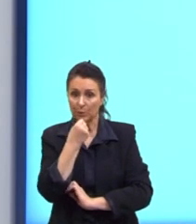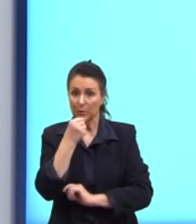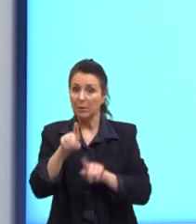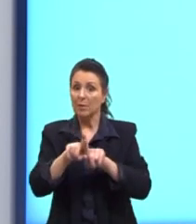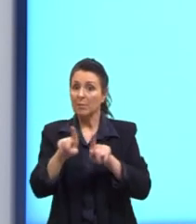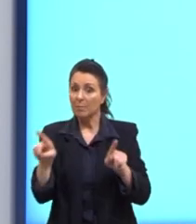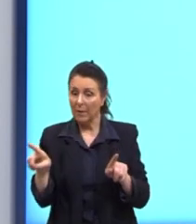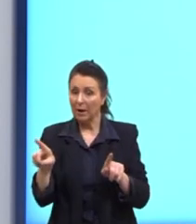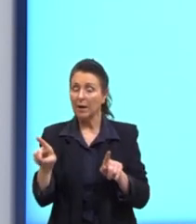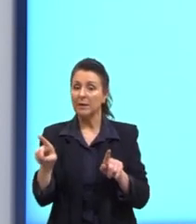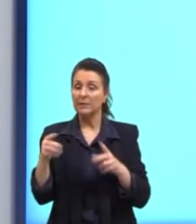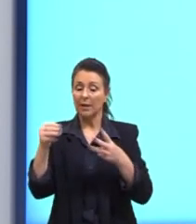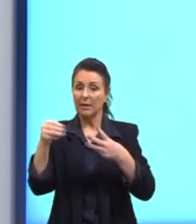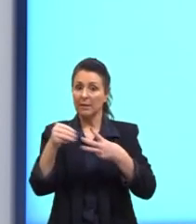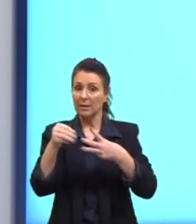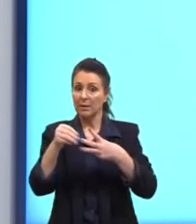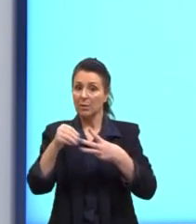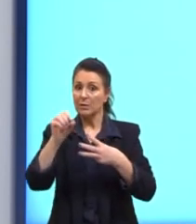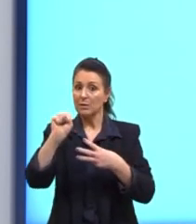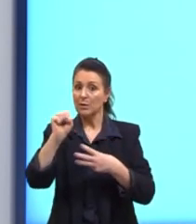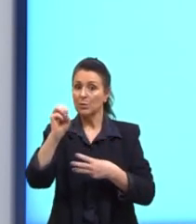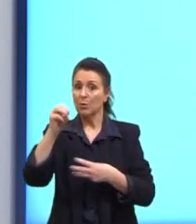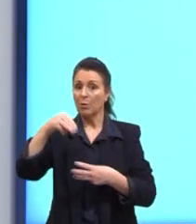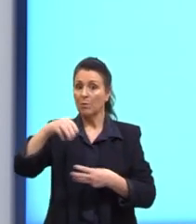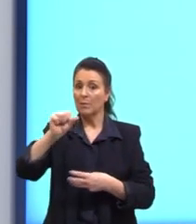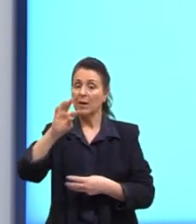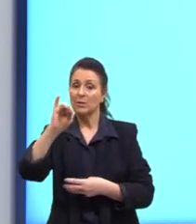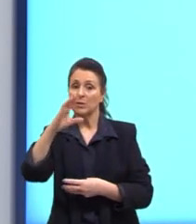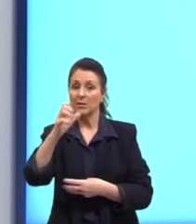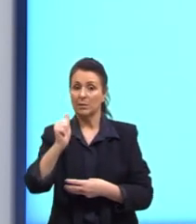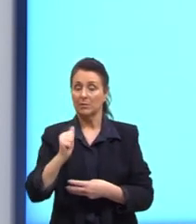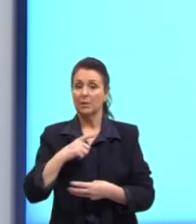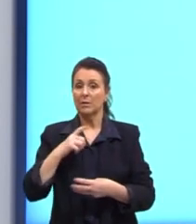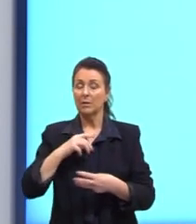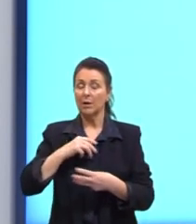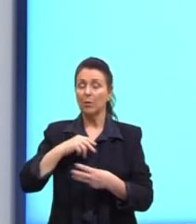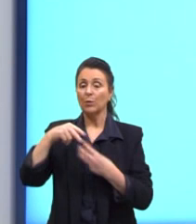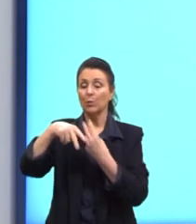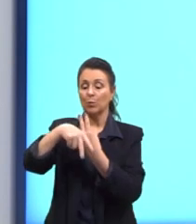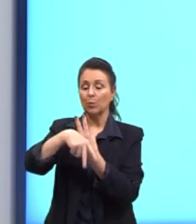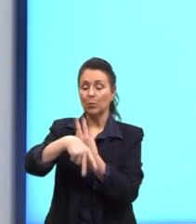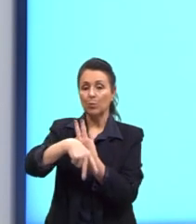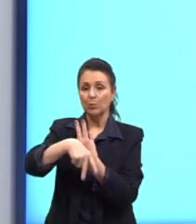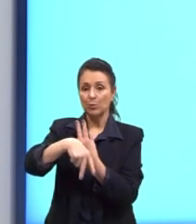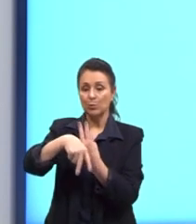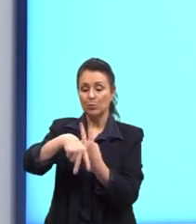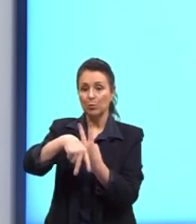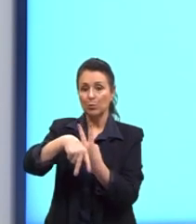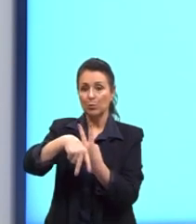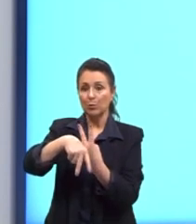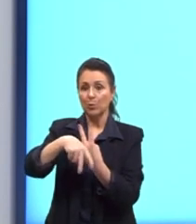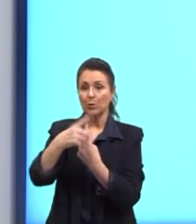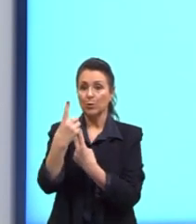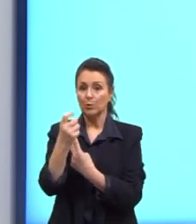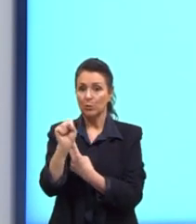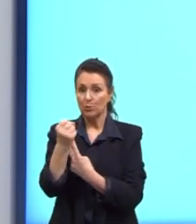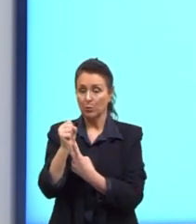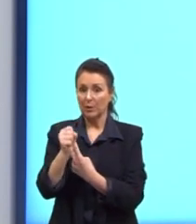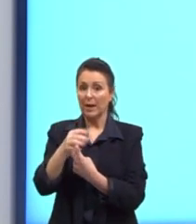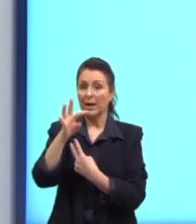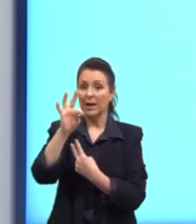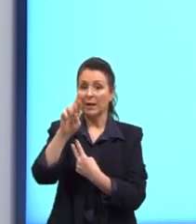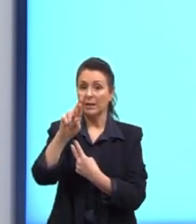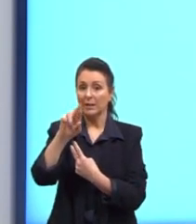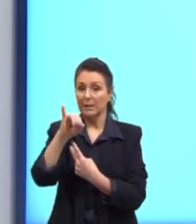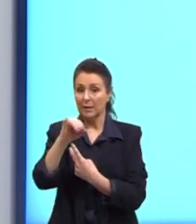células somáticas. Lembra? Então, vai atingir o cromossomo 18, sendo chamada de trissomia do